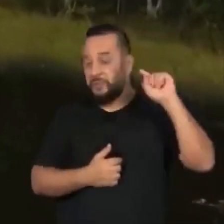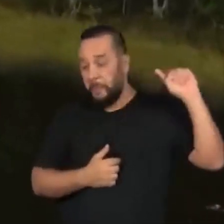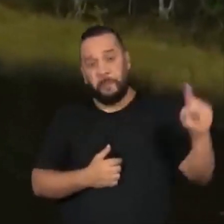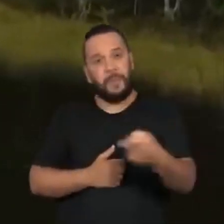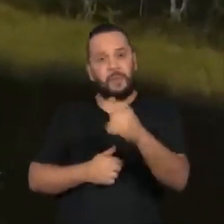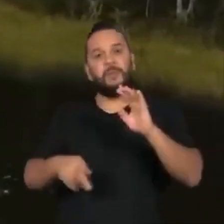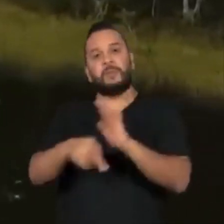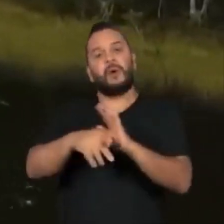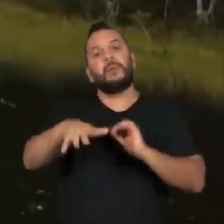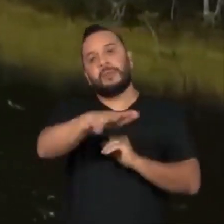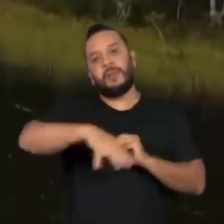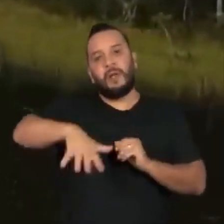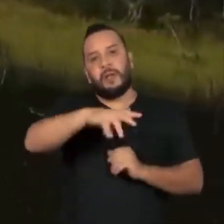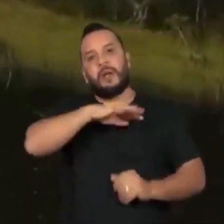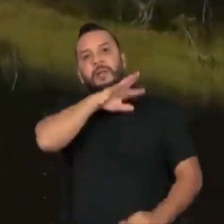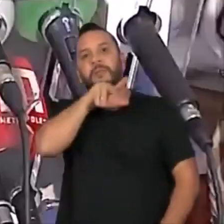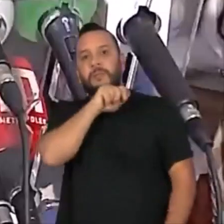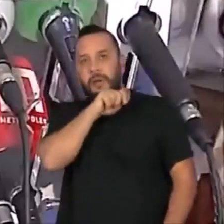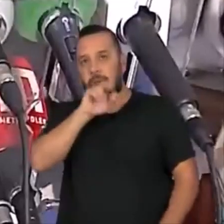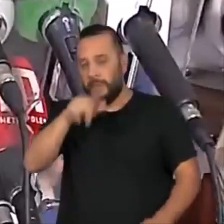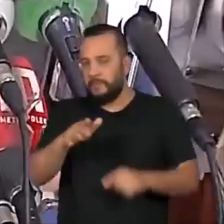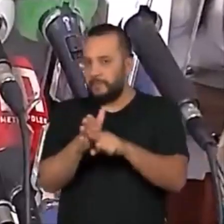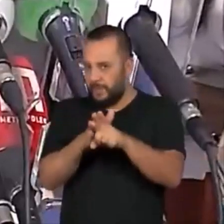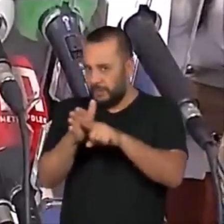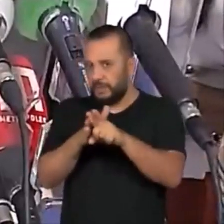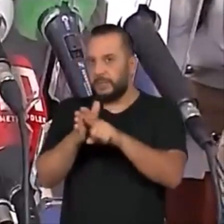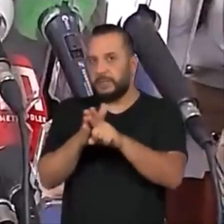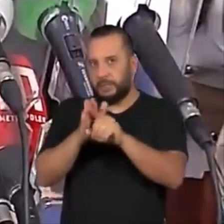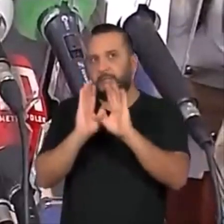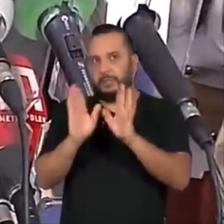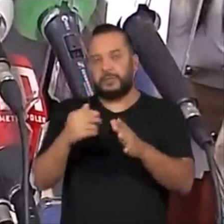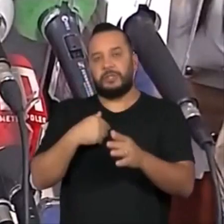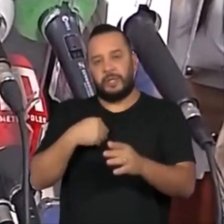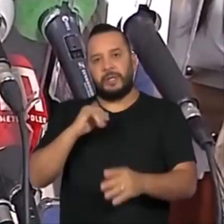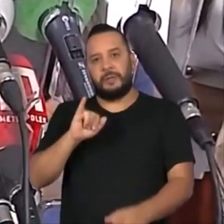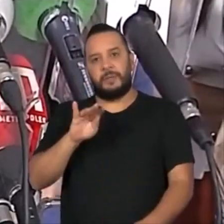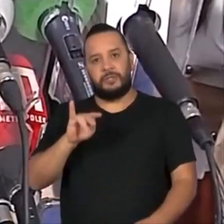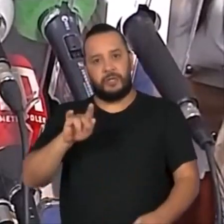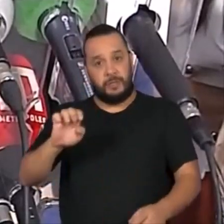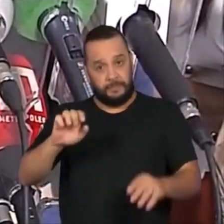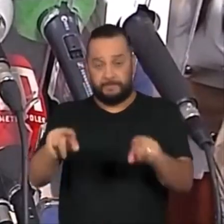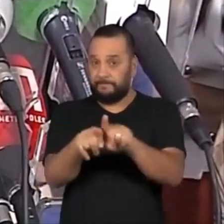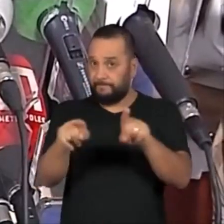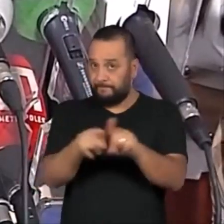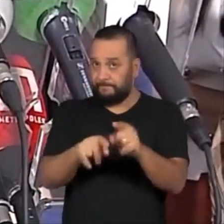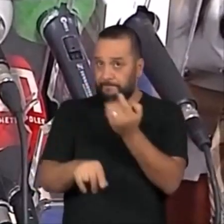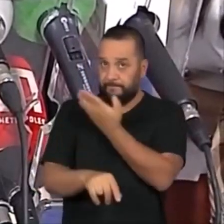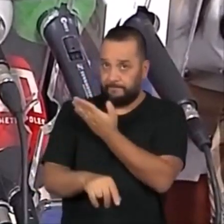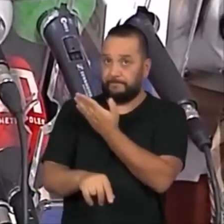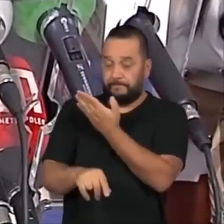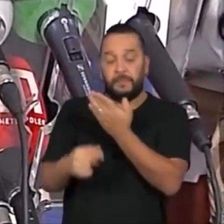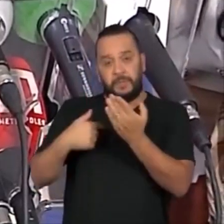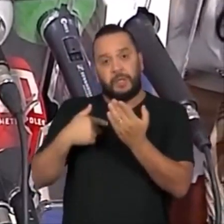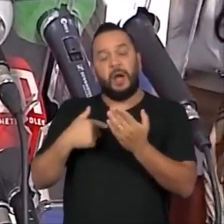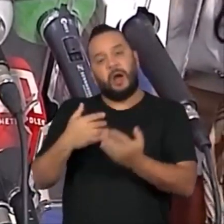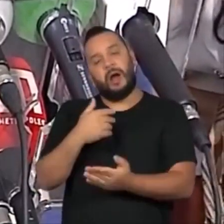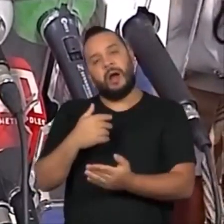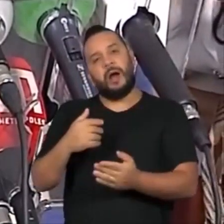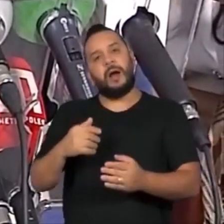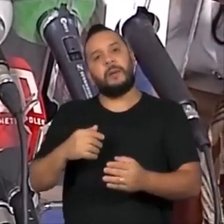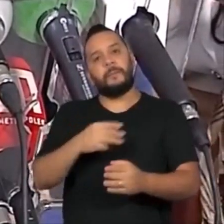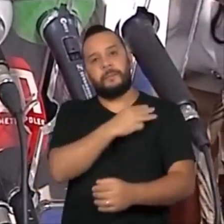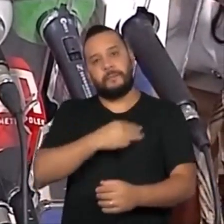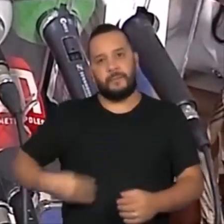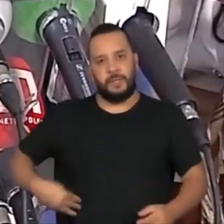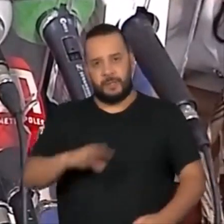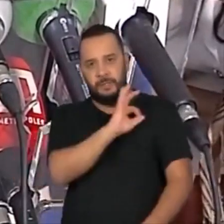de Geografia e Estatística. Em reunião com os setores do governo, a pedido da Petrobras, a ministra do Meio